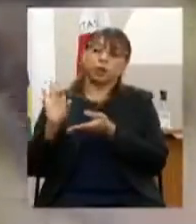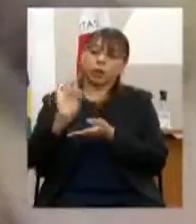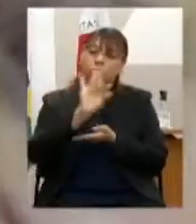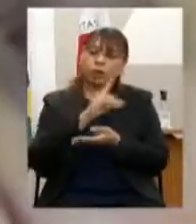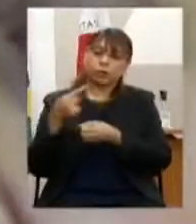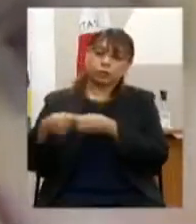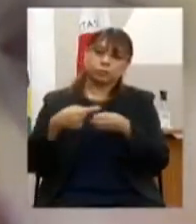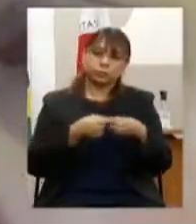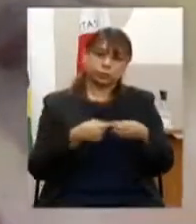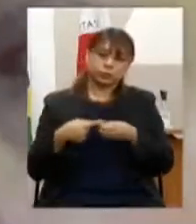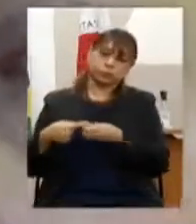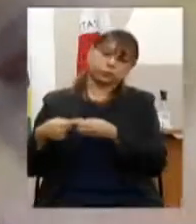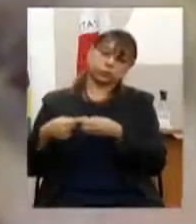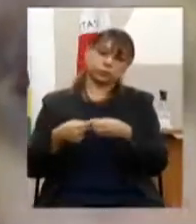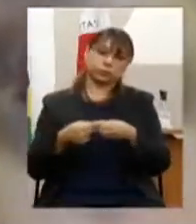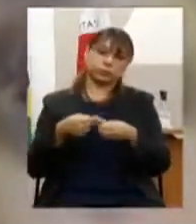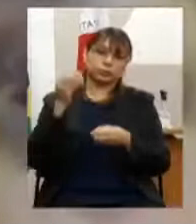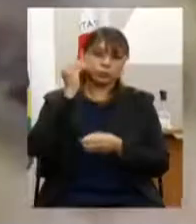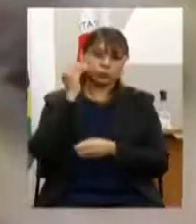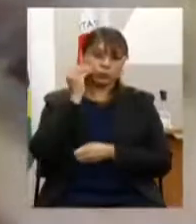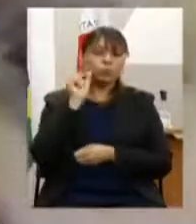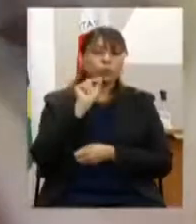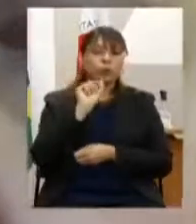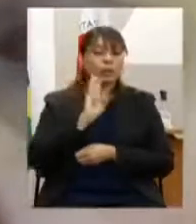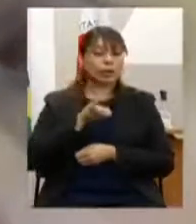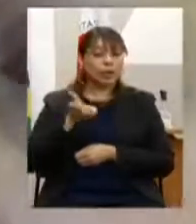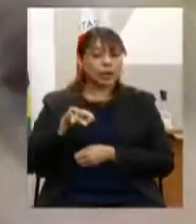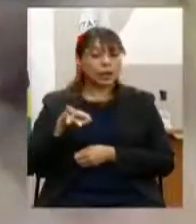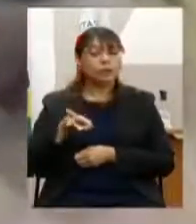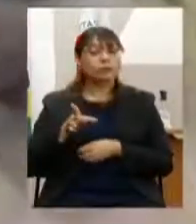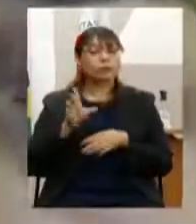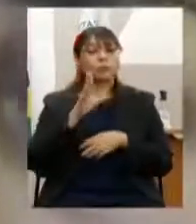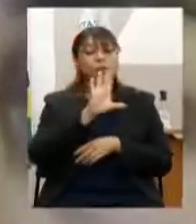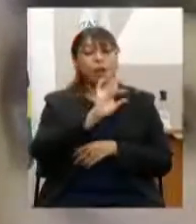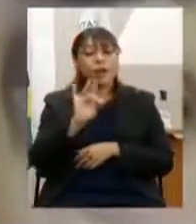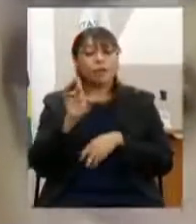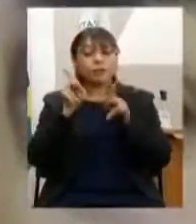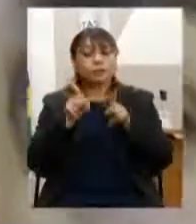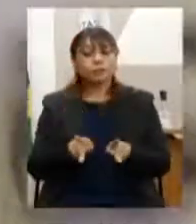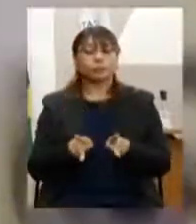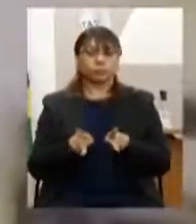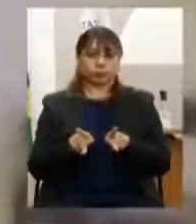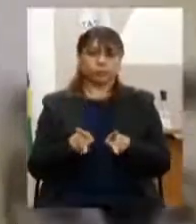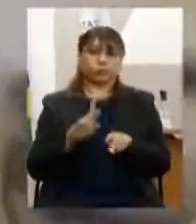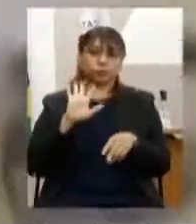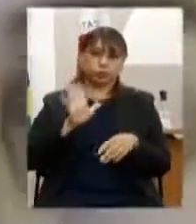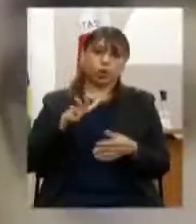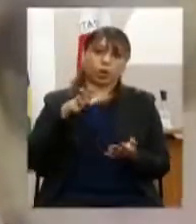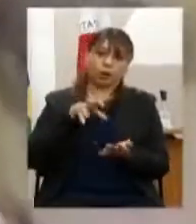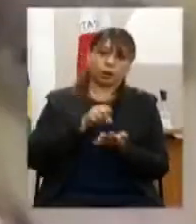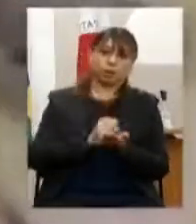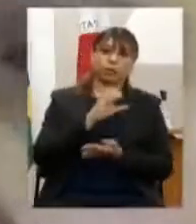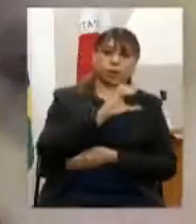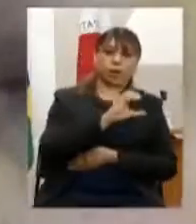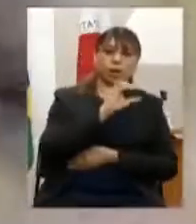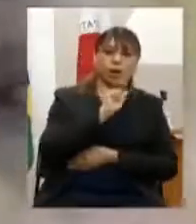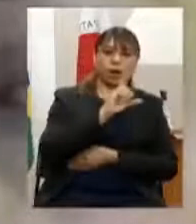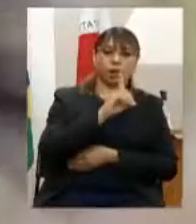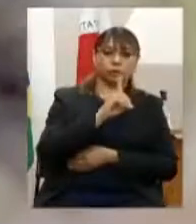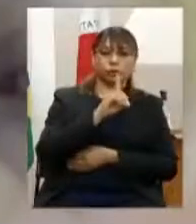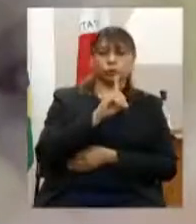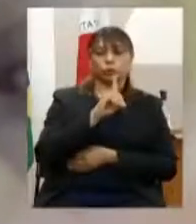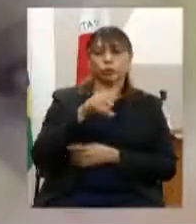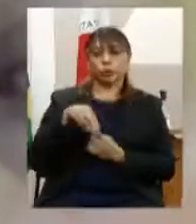passando a custear o valor de R$,00 por pessoa ou família cadastrada no Cade 1. Essa meta é